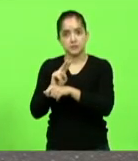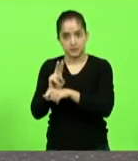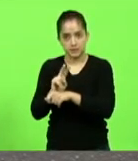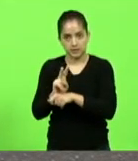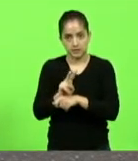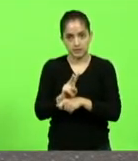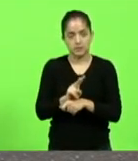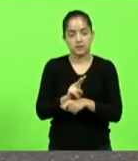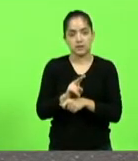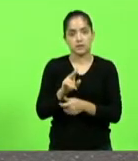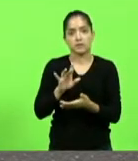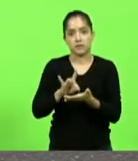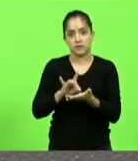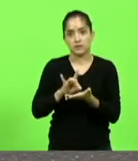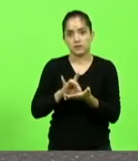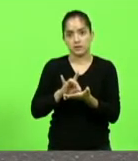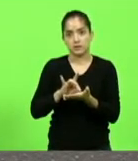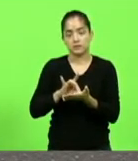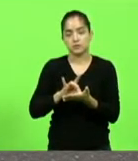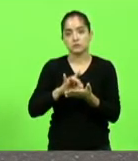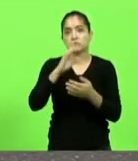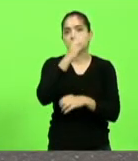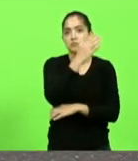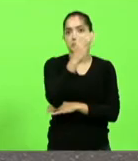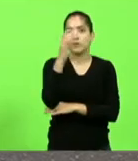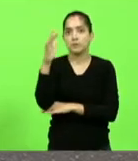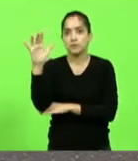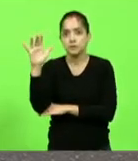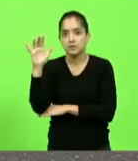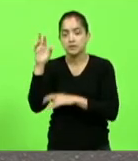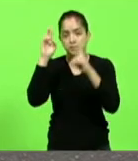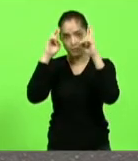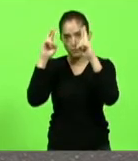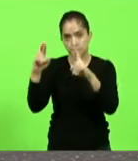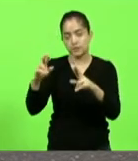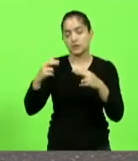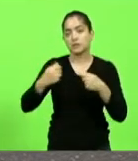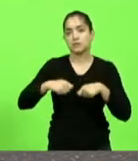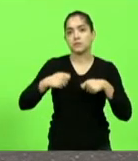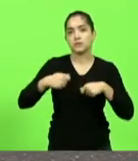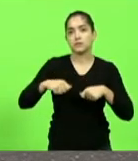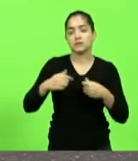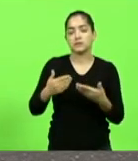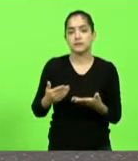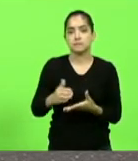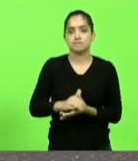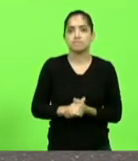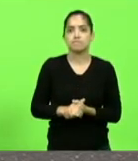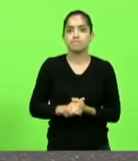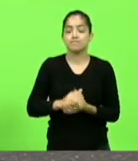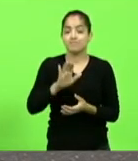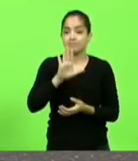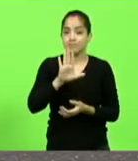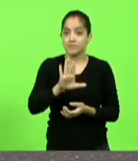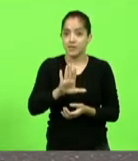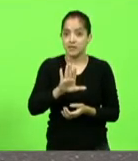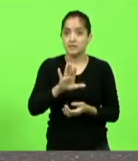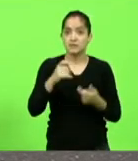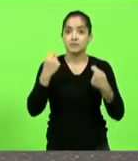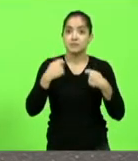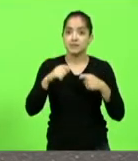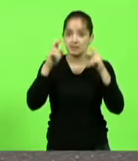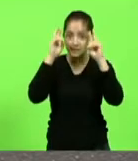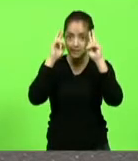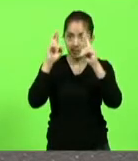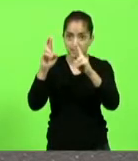o meio ambiente tem que ser respeitado mas tem que se respeitar o